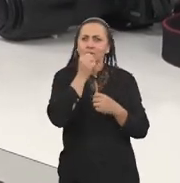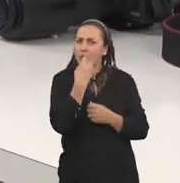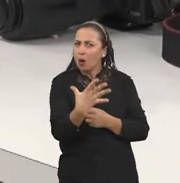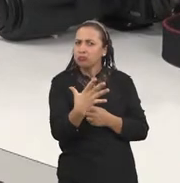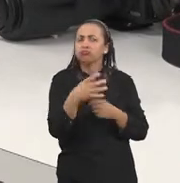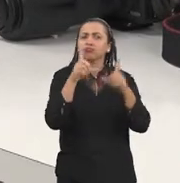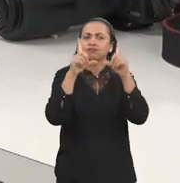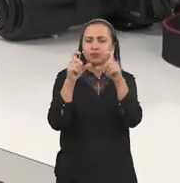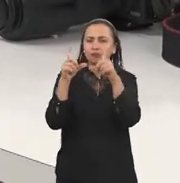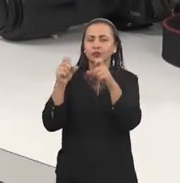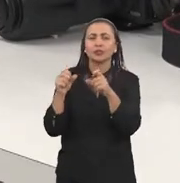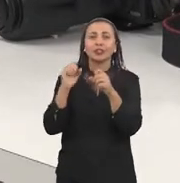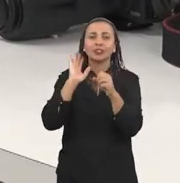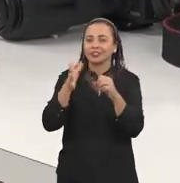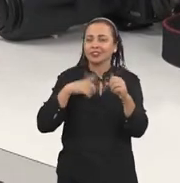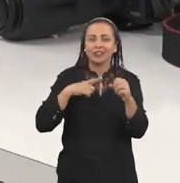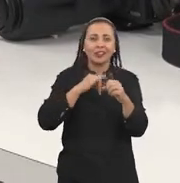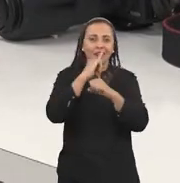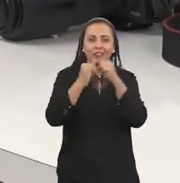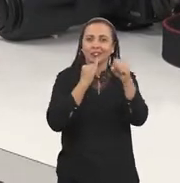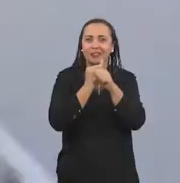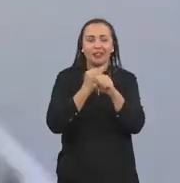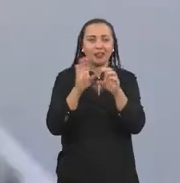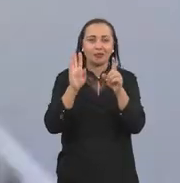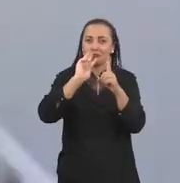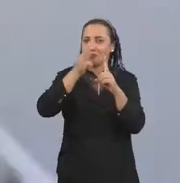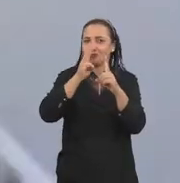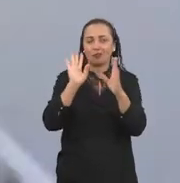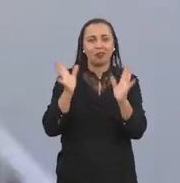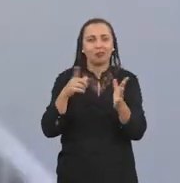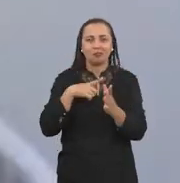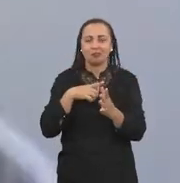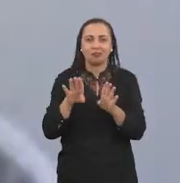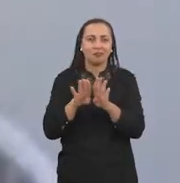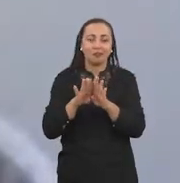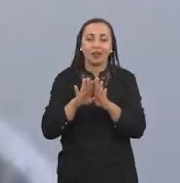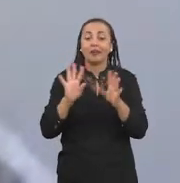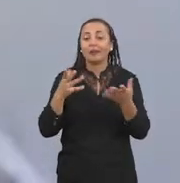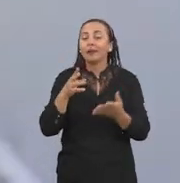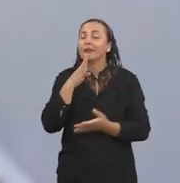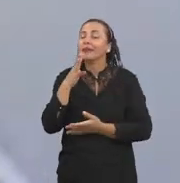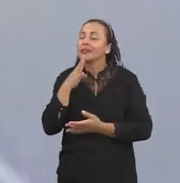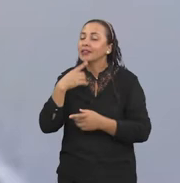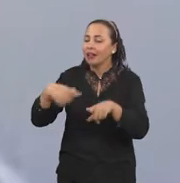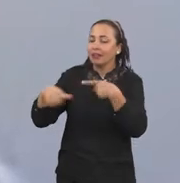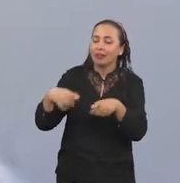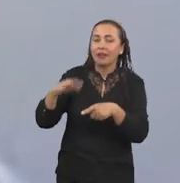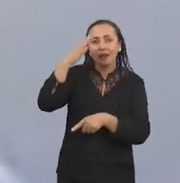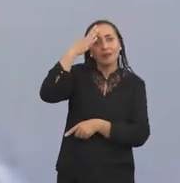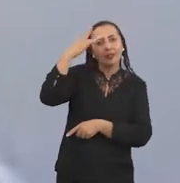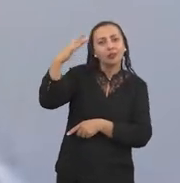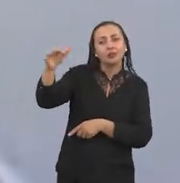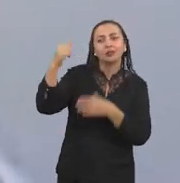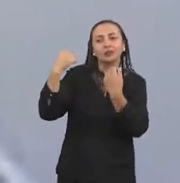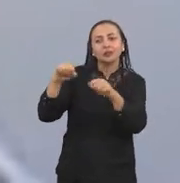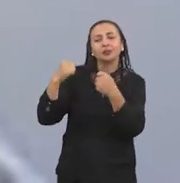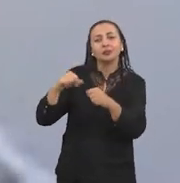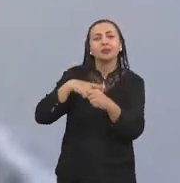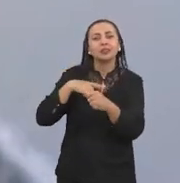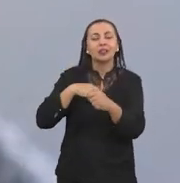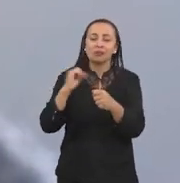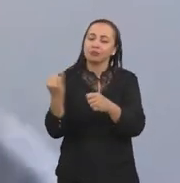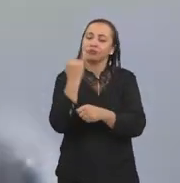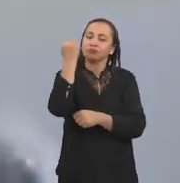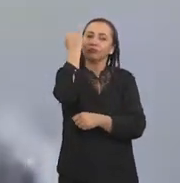poderosíssimas, na verdade, hoje em dia, conectadas na internet. Quando eu tomei conhecimento desse trabalho, eu imaginei que